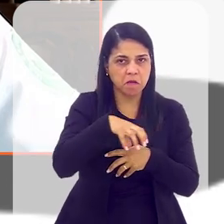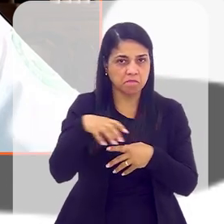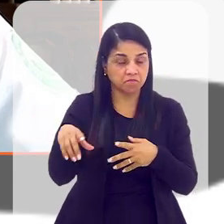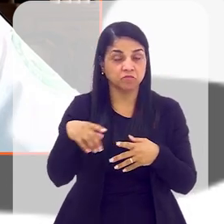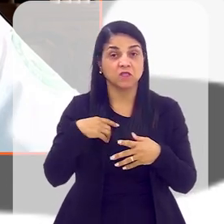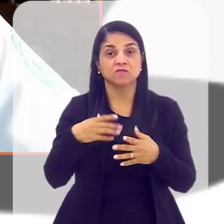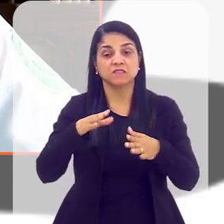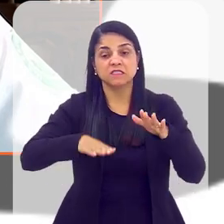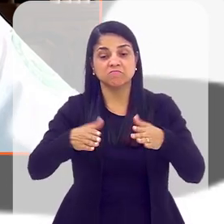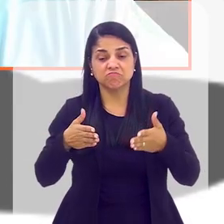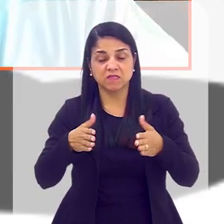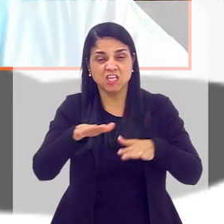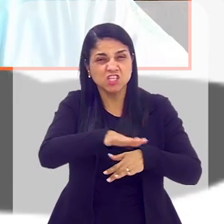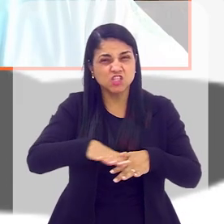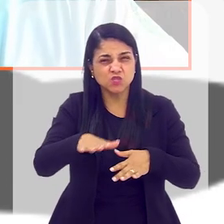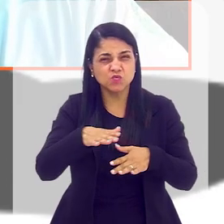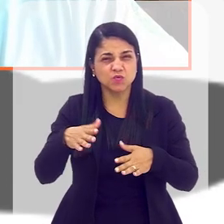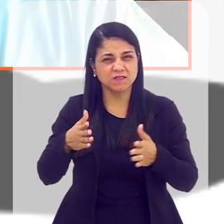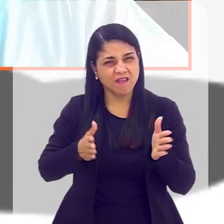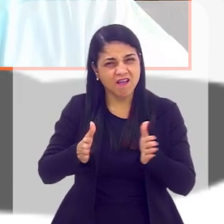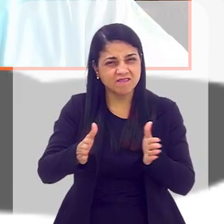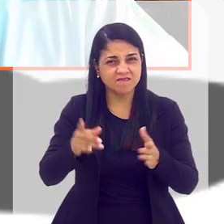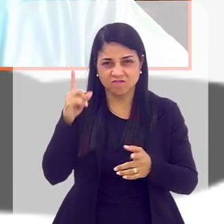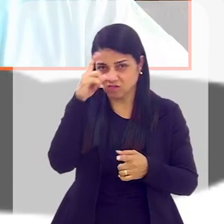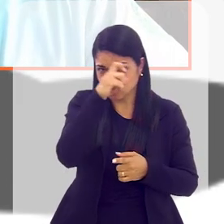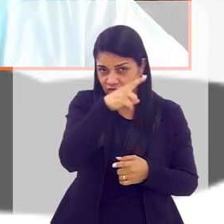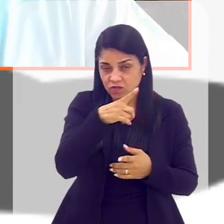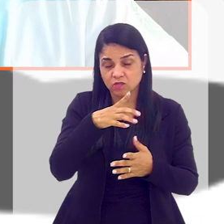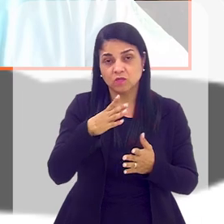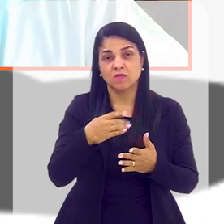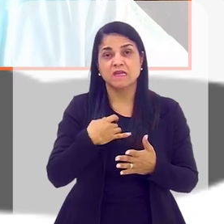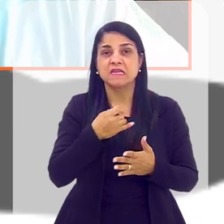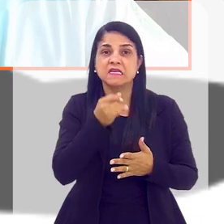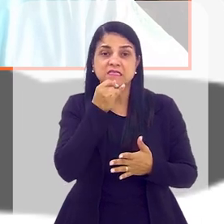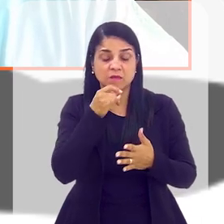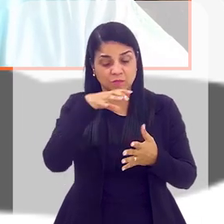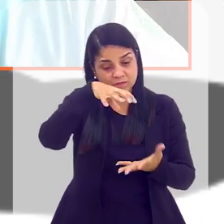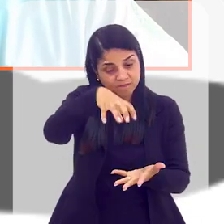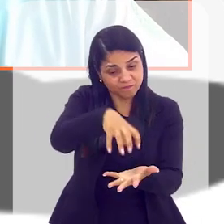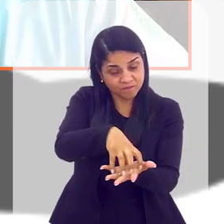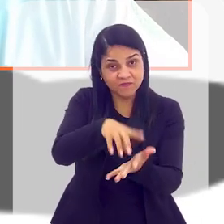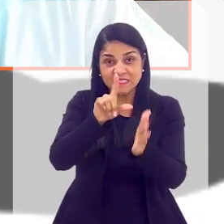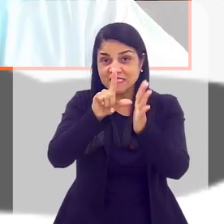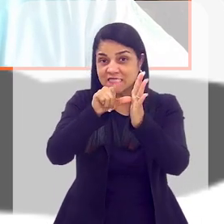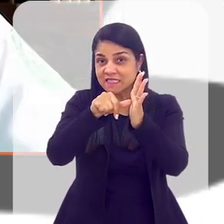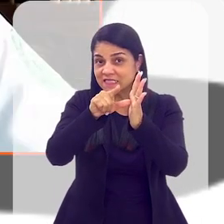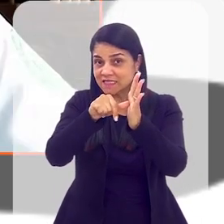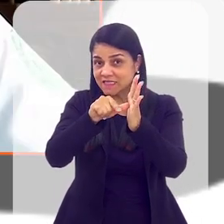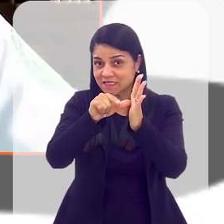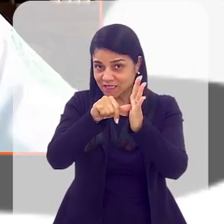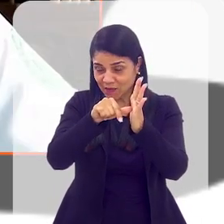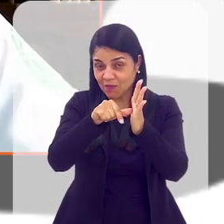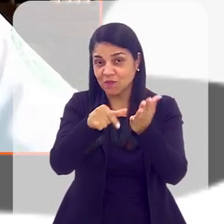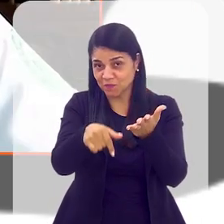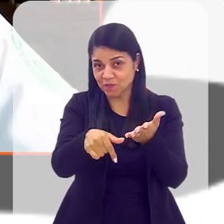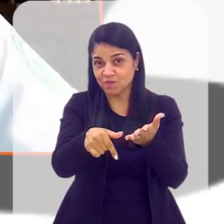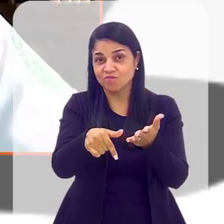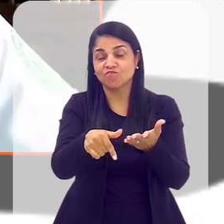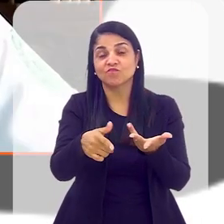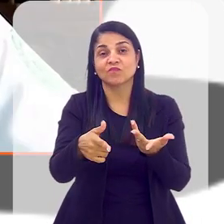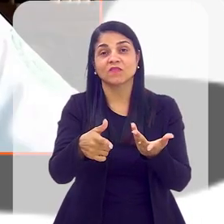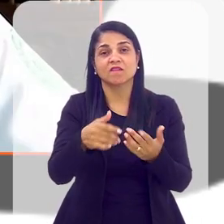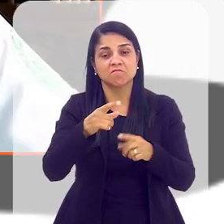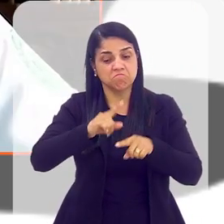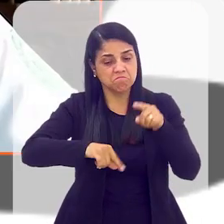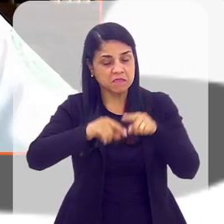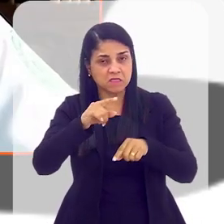de difícil acesso, como essa região central do Brasil, que não dá para entrar com carretas muito grandes. Então, é